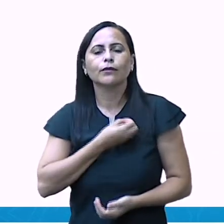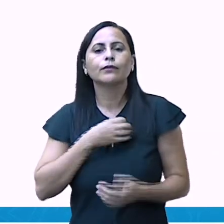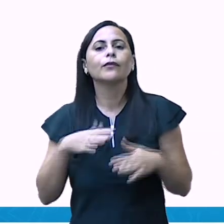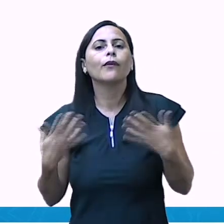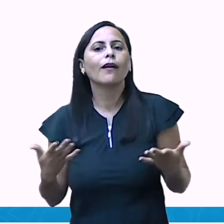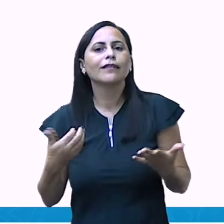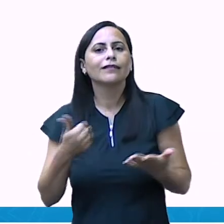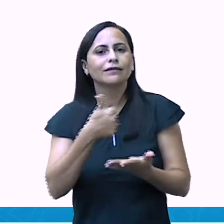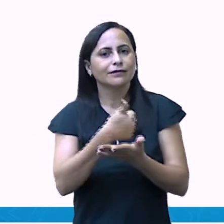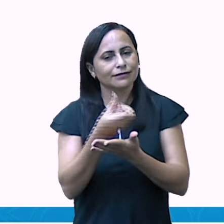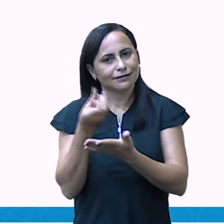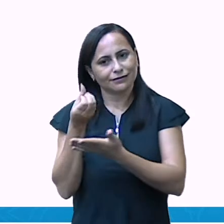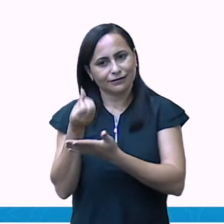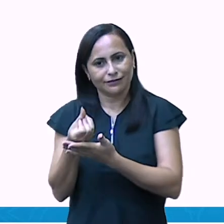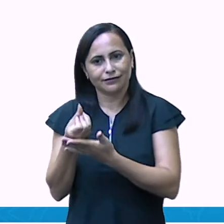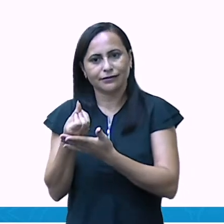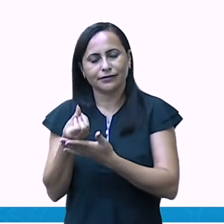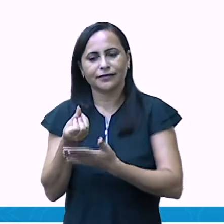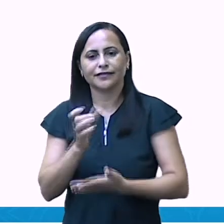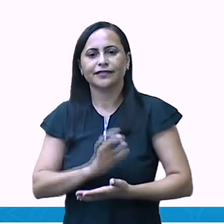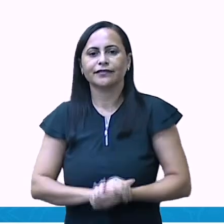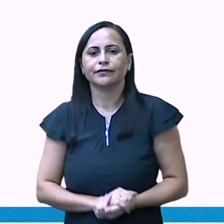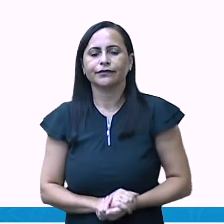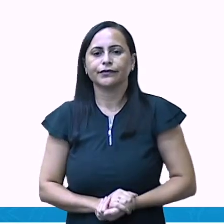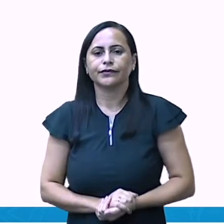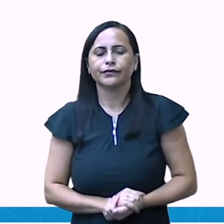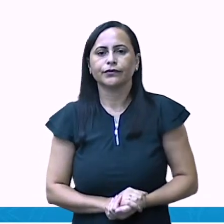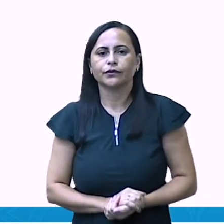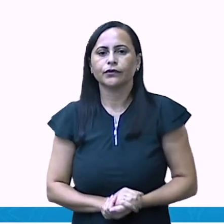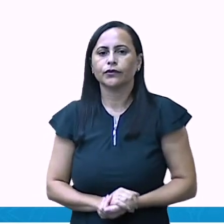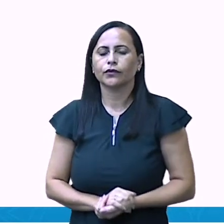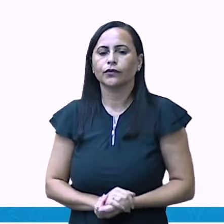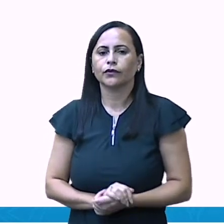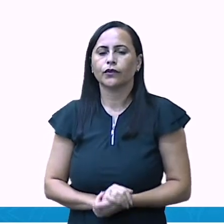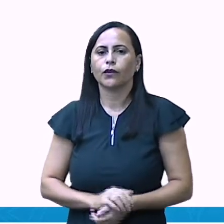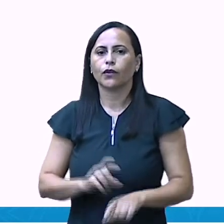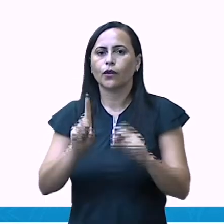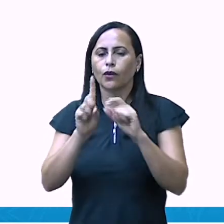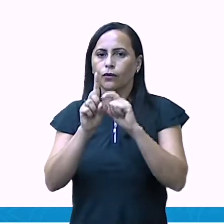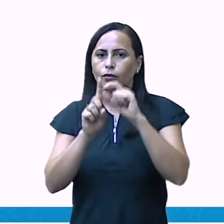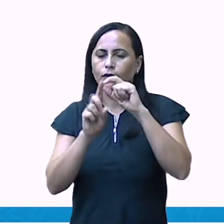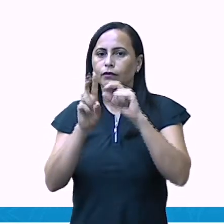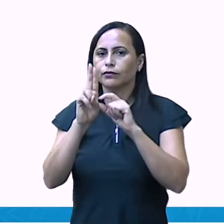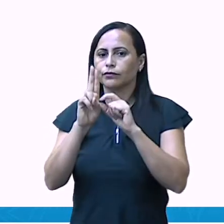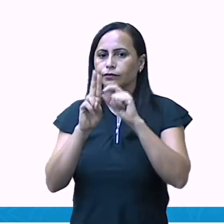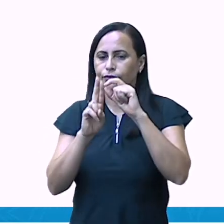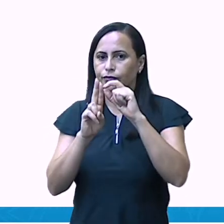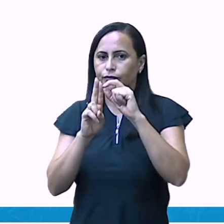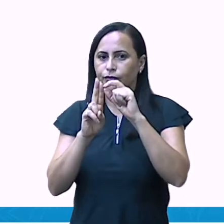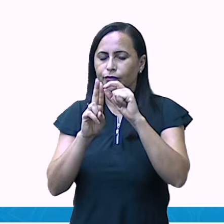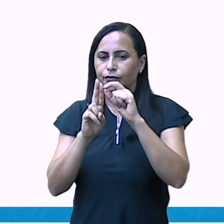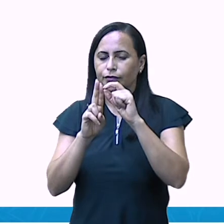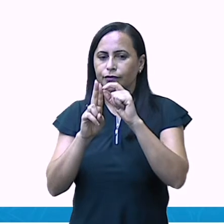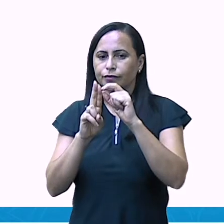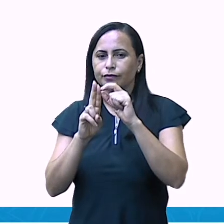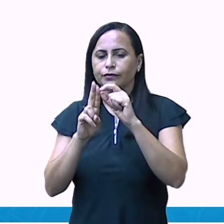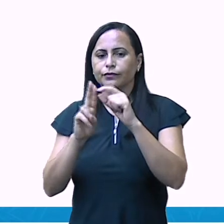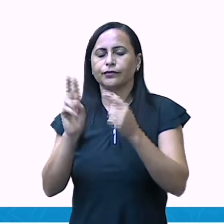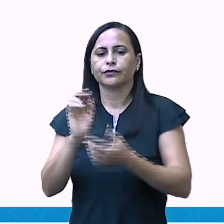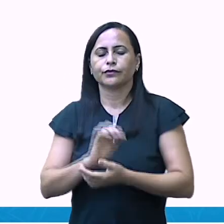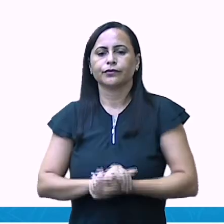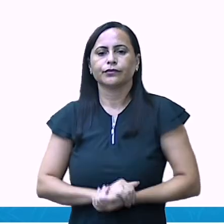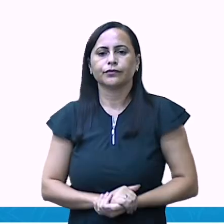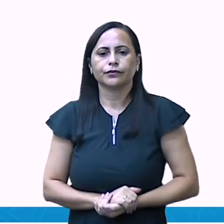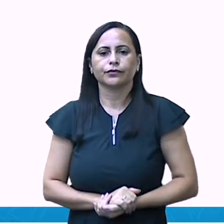Número dezesseis. Aí, olha lá. Unidade, dezena. Seis unidades, uma dezena.